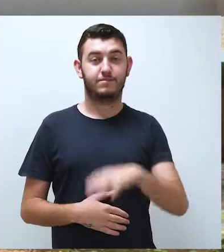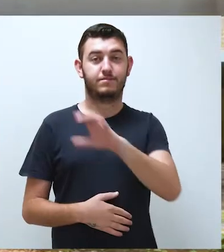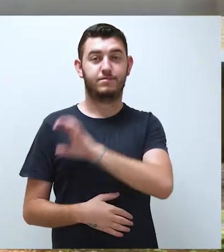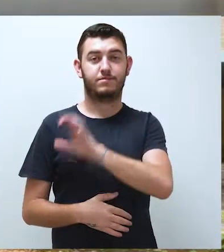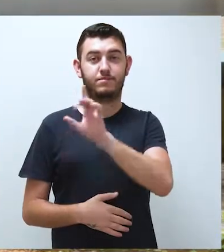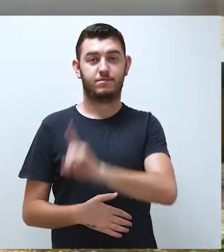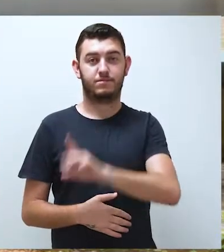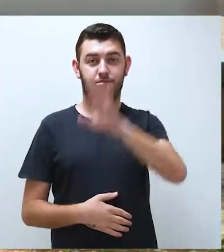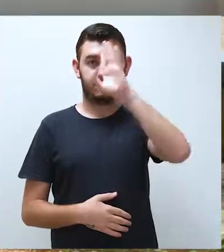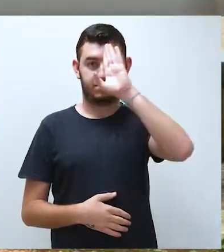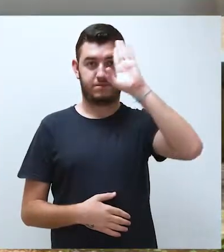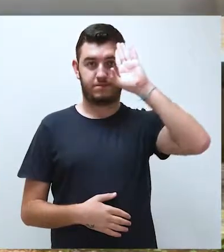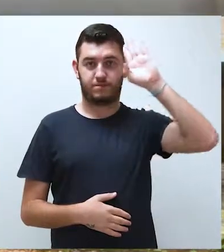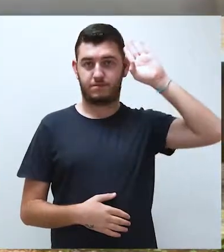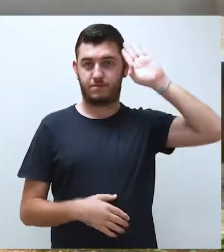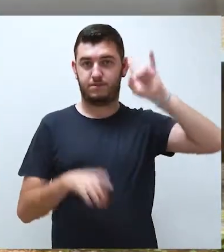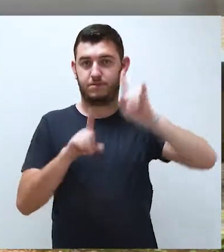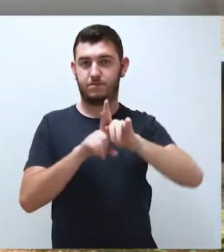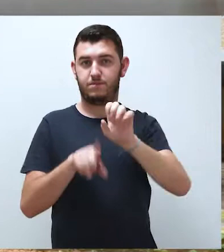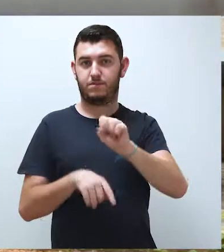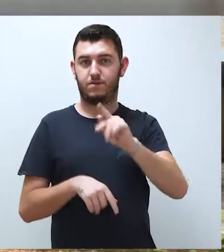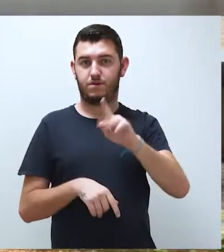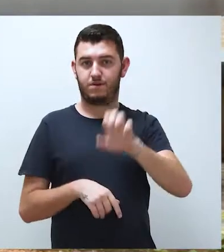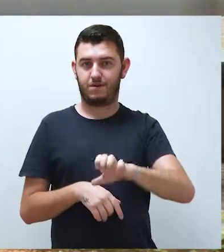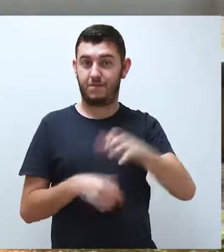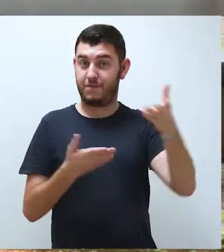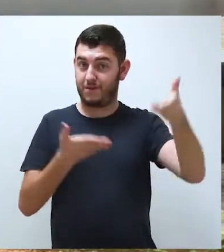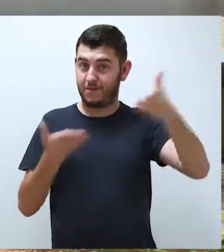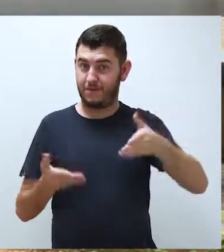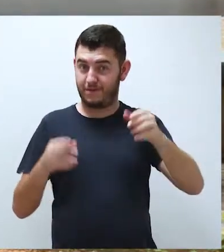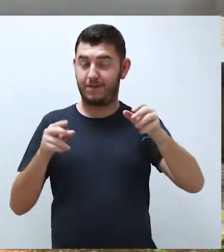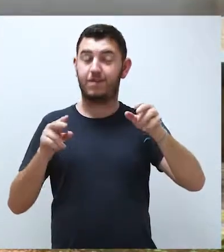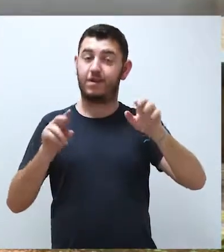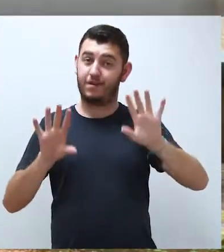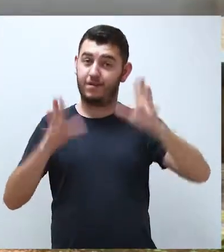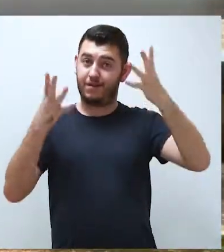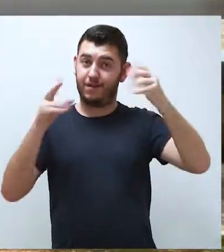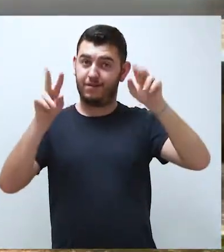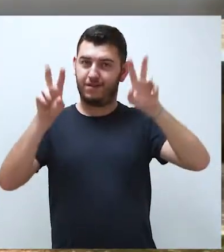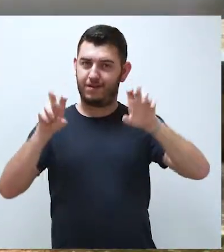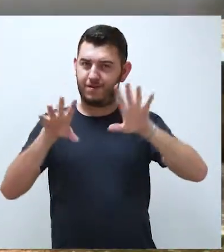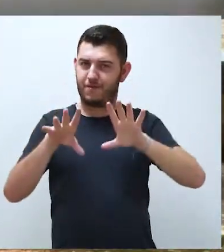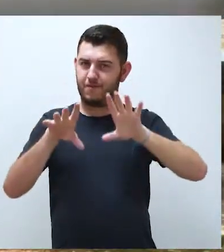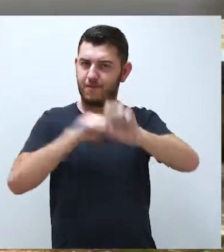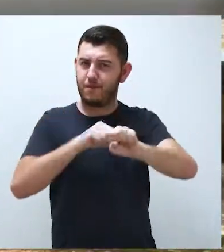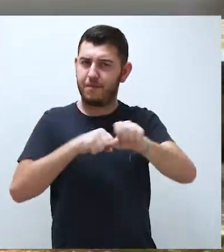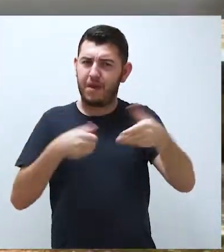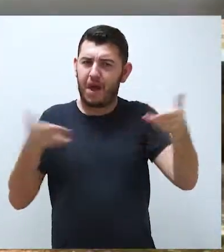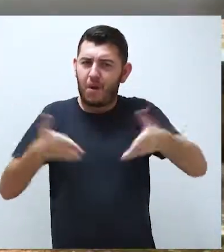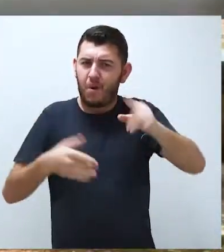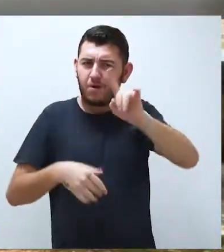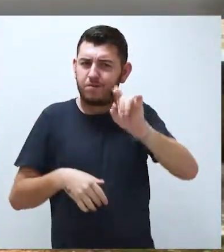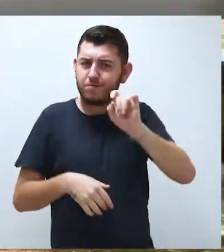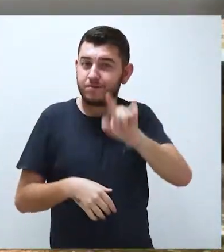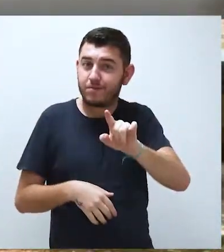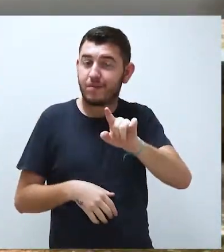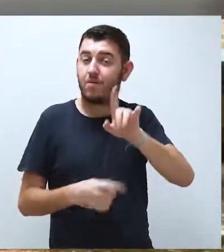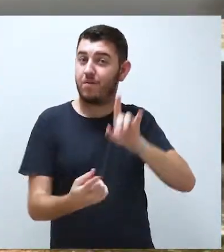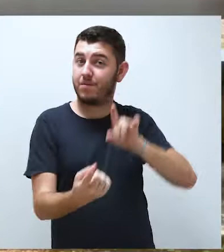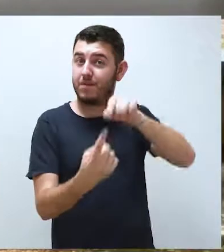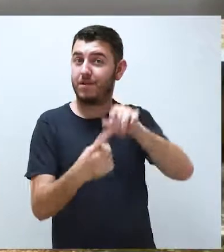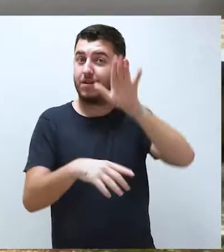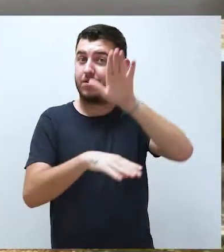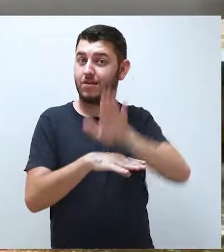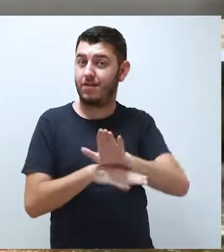A Coordenação Geral Acadêmica e o SWAP lhe convidam para o evento Formei e Agora. A ideia é ajudar os nossos alunos a seguirem o melhor